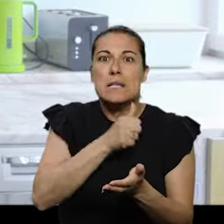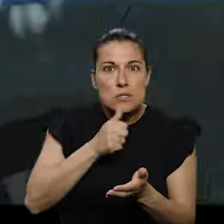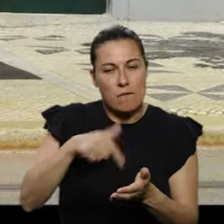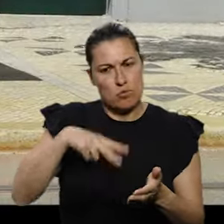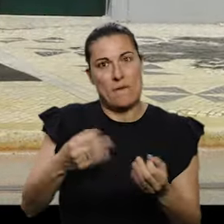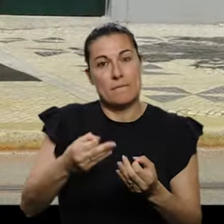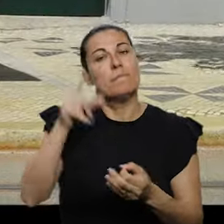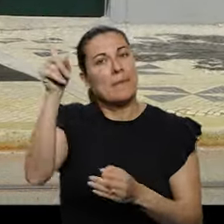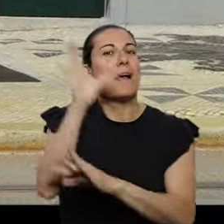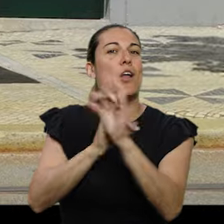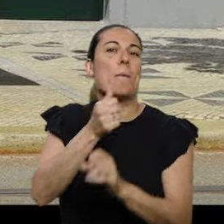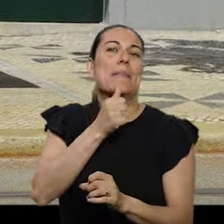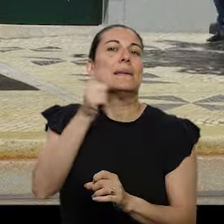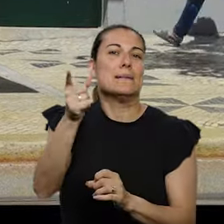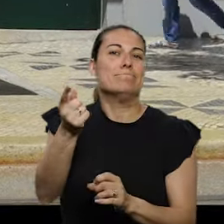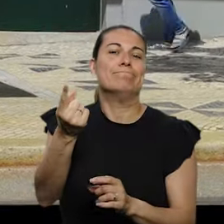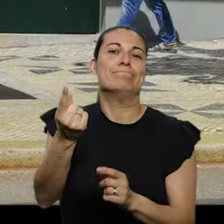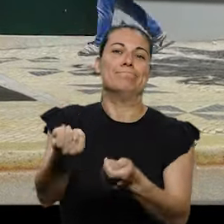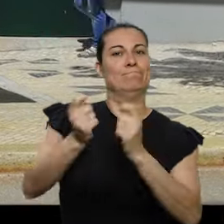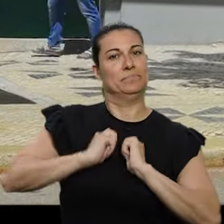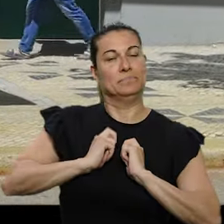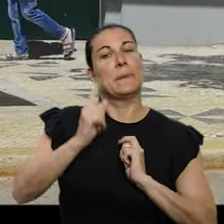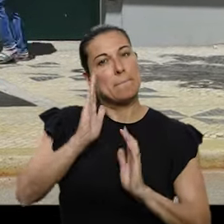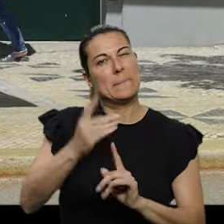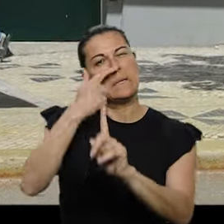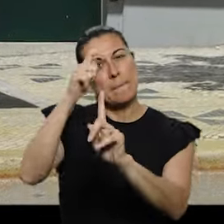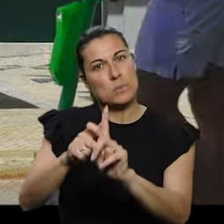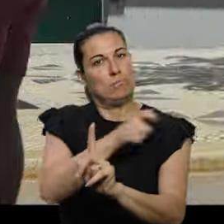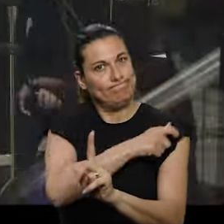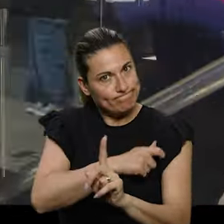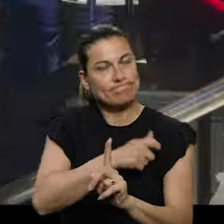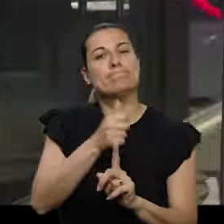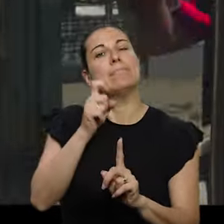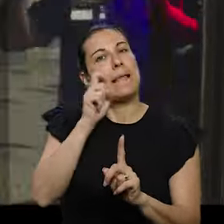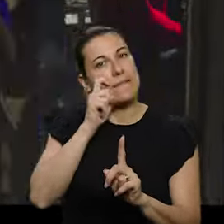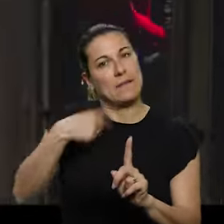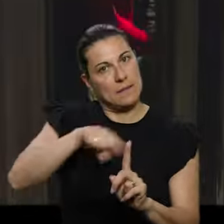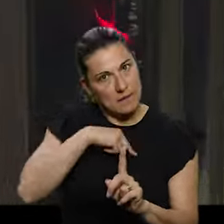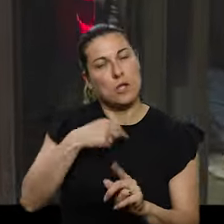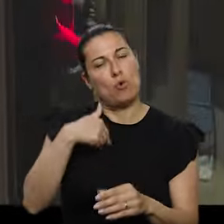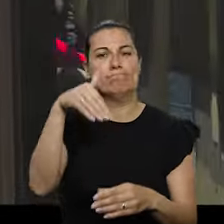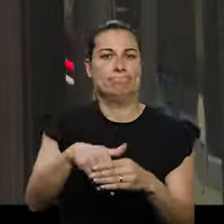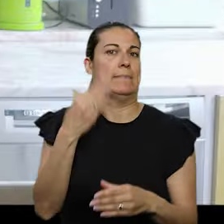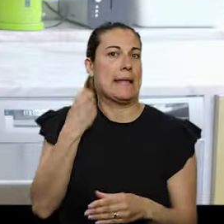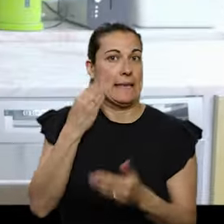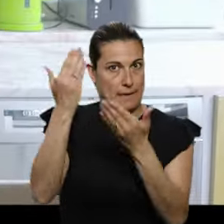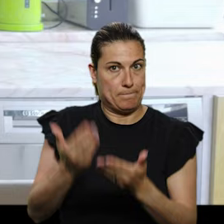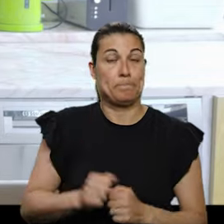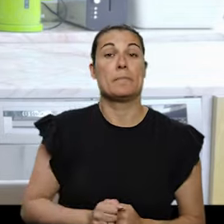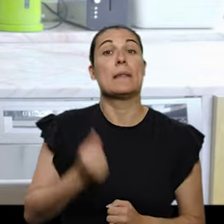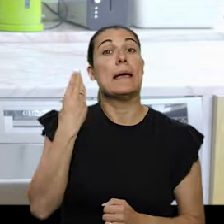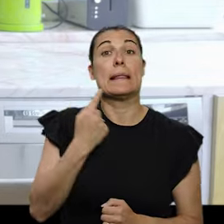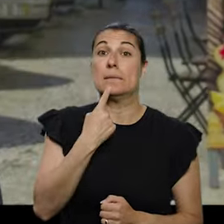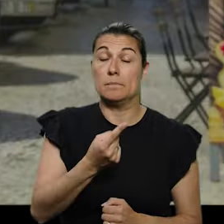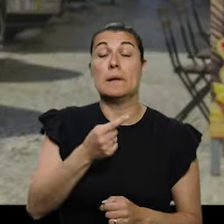sofridas cá em Portugal, são decididas na Europa e por isso precisamos de alguém que nos represente e defenda os nossos ideais e os nossos interesses. Por isso eu vou